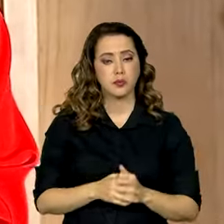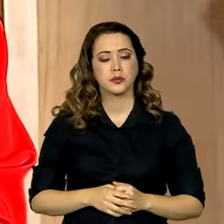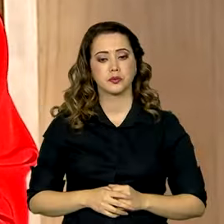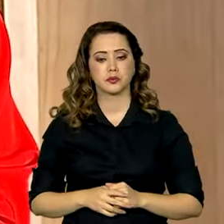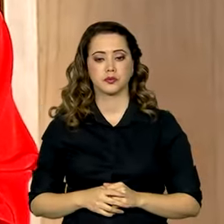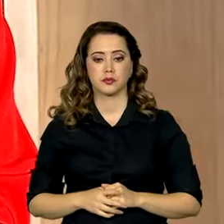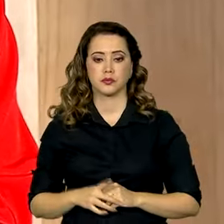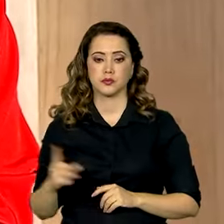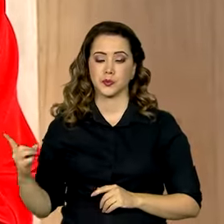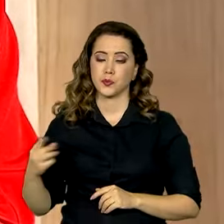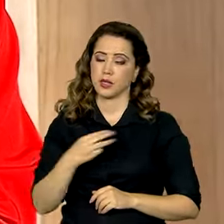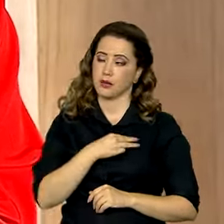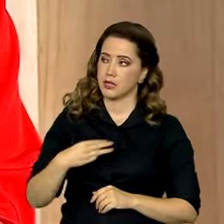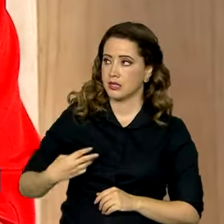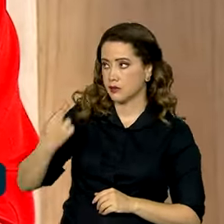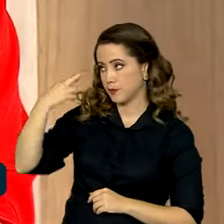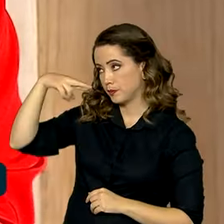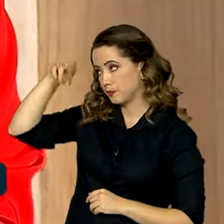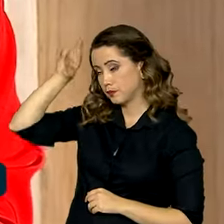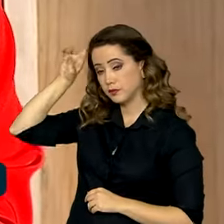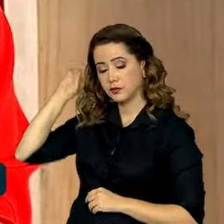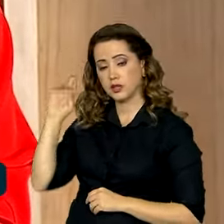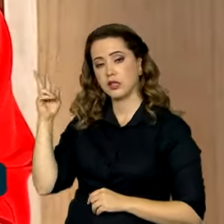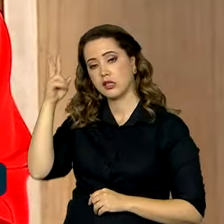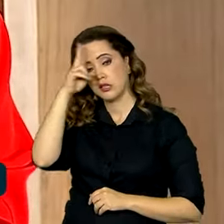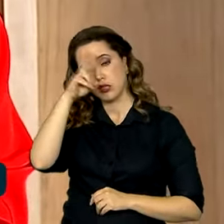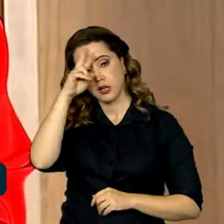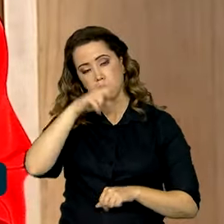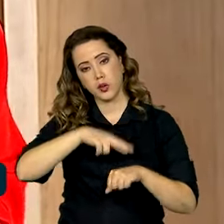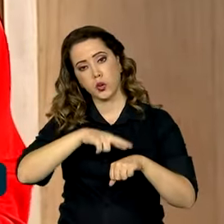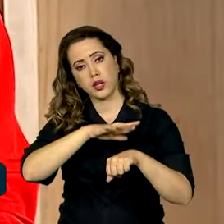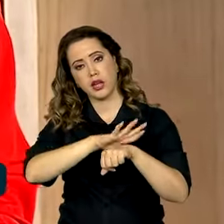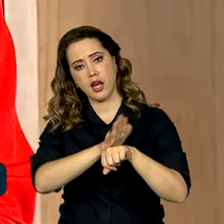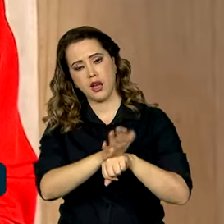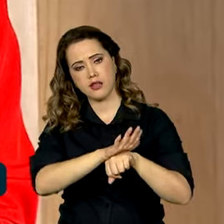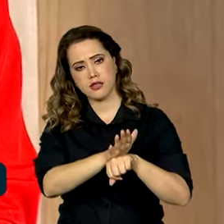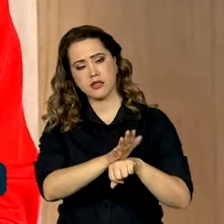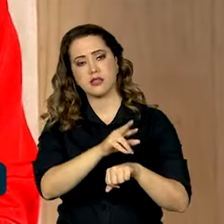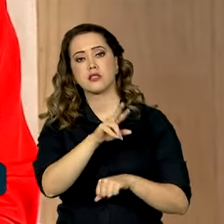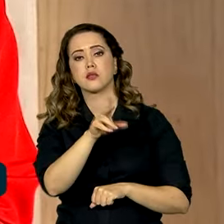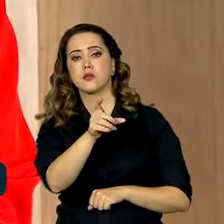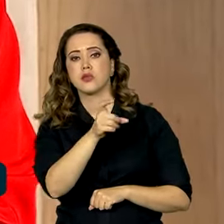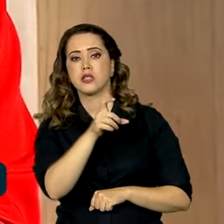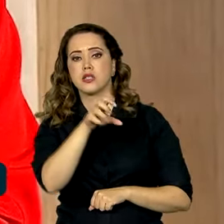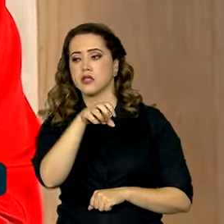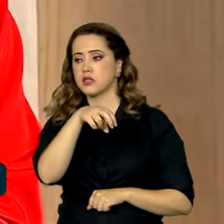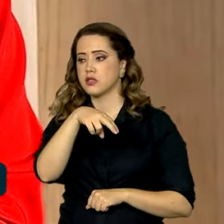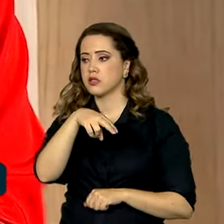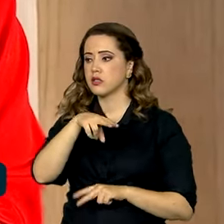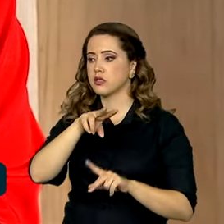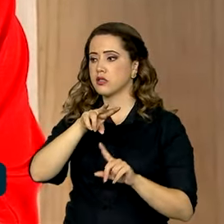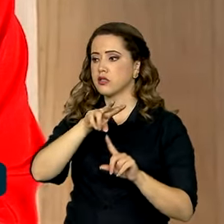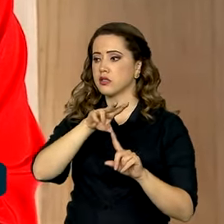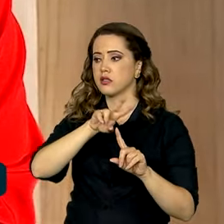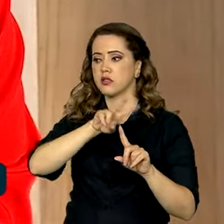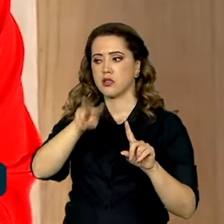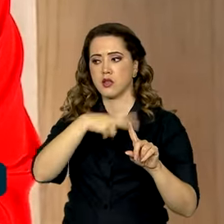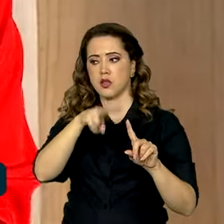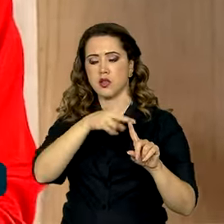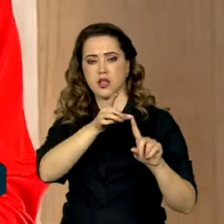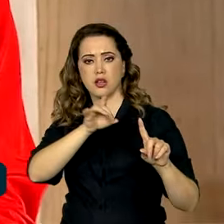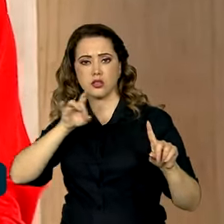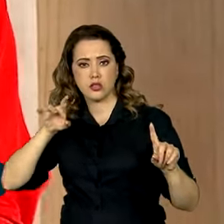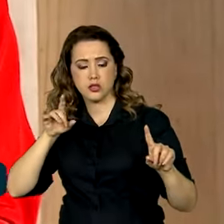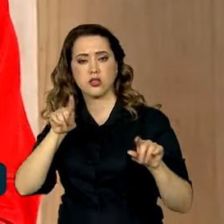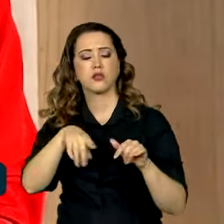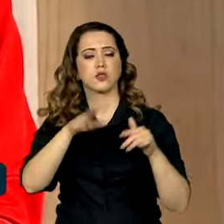ministra da Igualdade Racial, Aniele Franco, lembrou que o racismo e a xenofobia ampliam a desigualdade social e prejudicam o